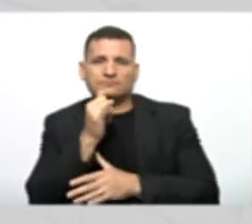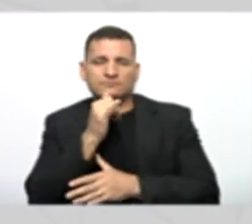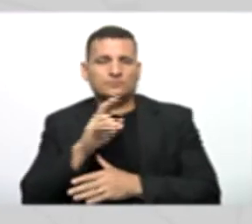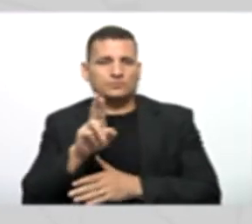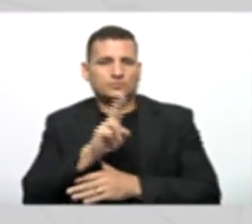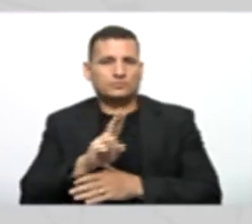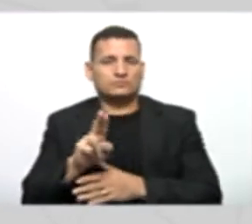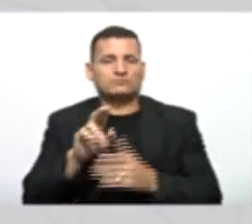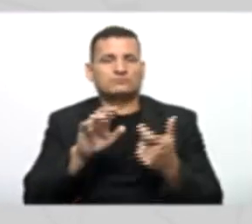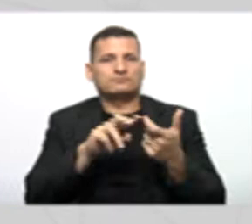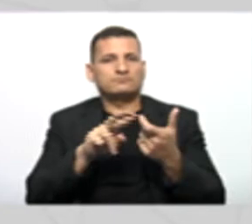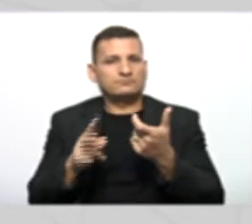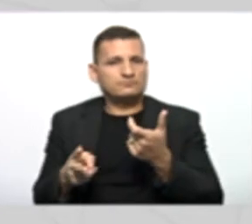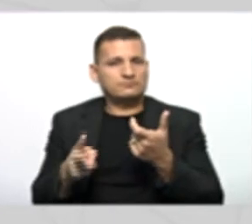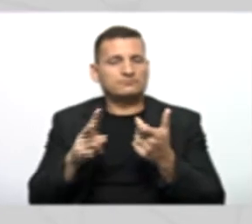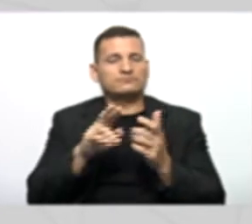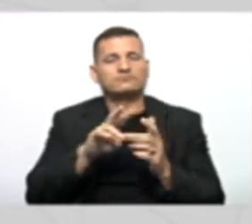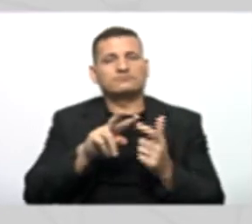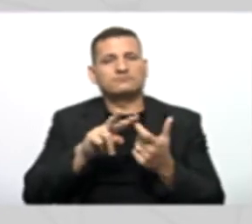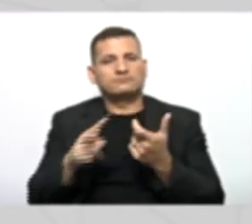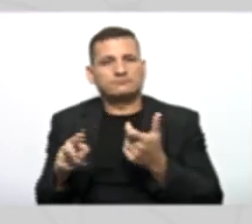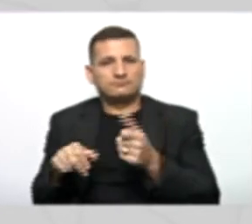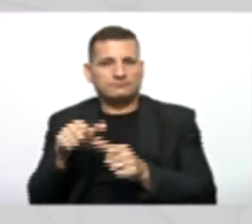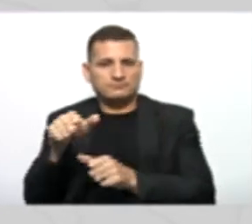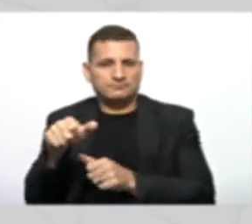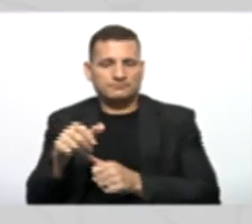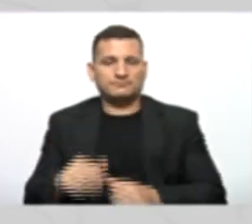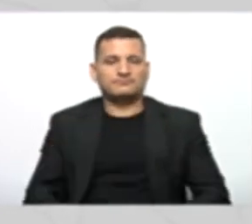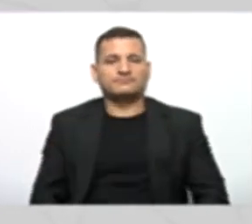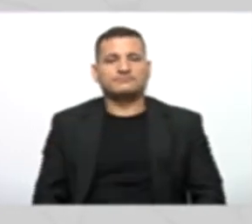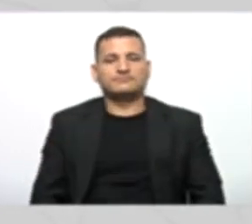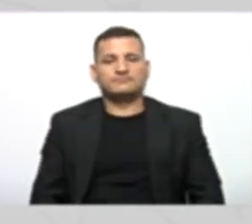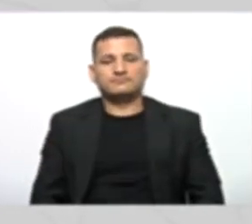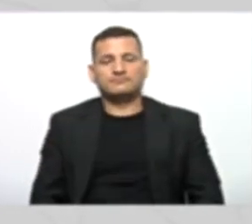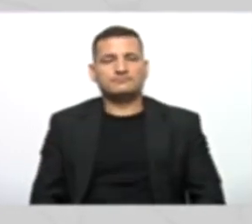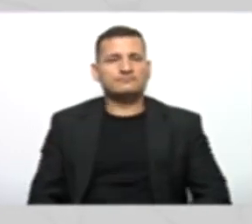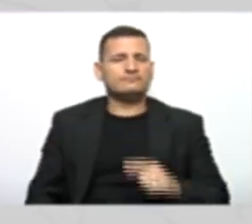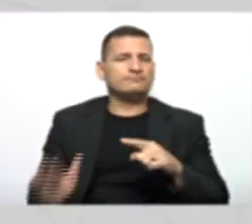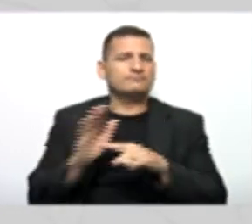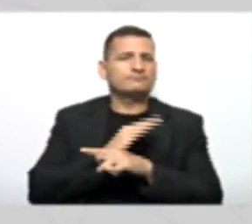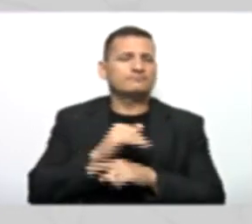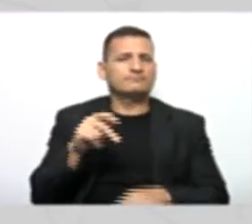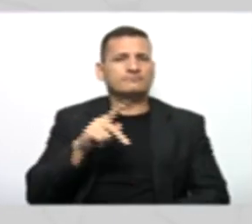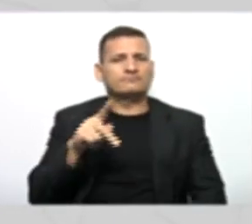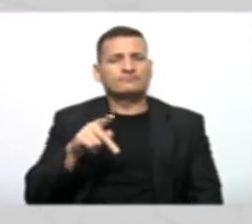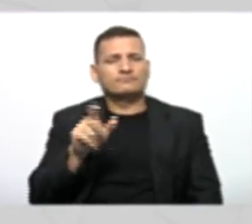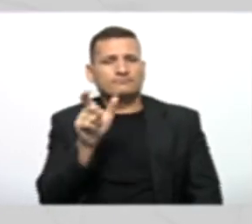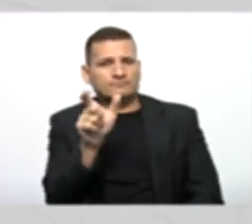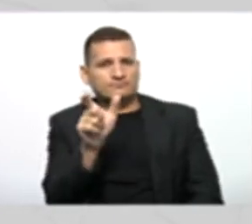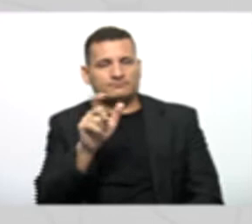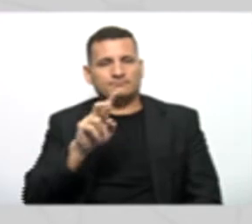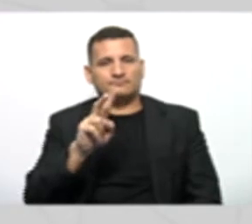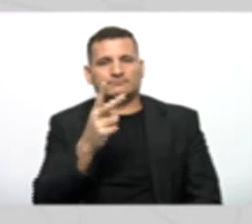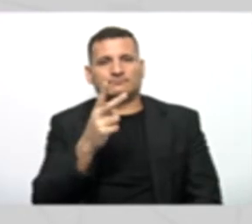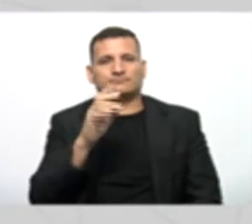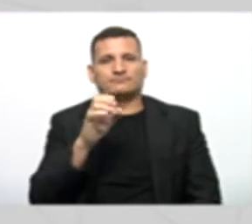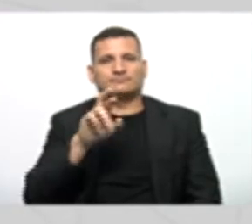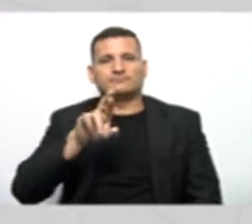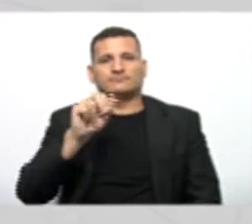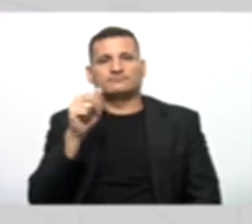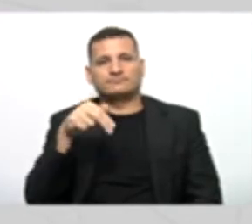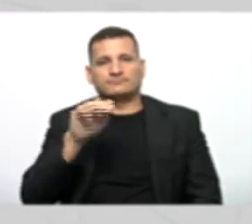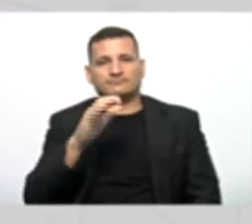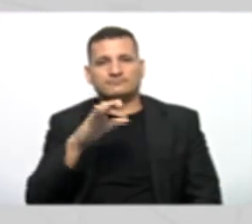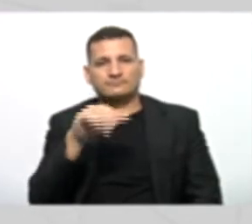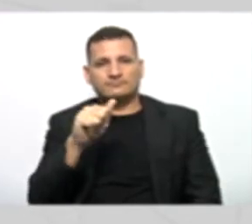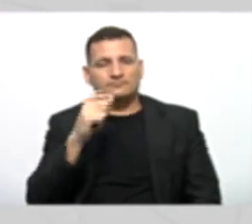e polimorfismo. Professor Jordano, quando você escuta a palavra herança, qual é a primeira coisa que vem à